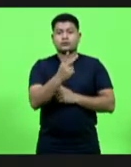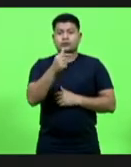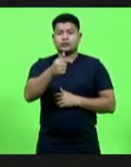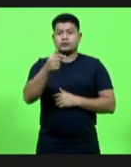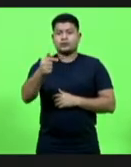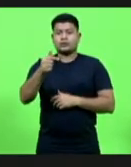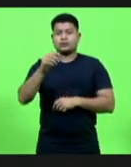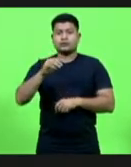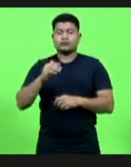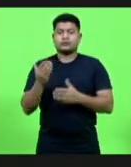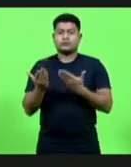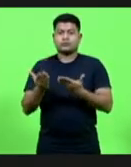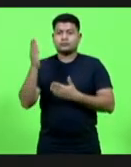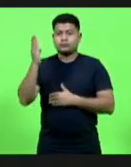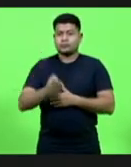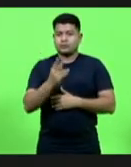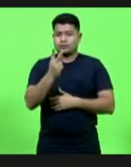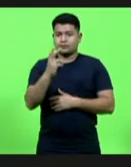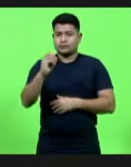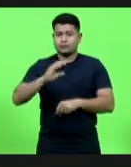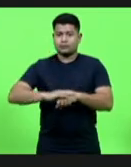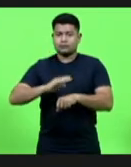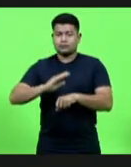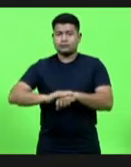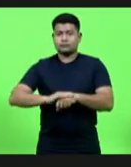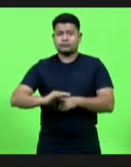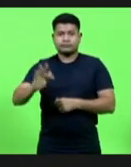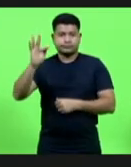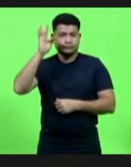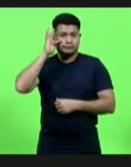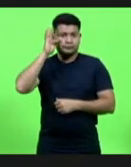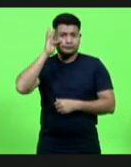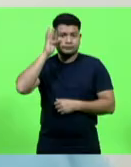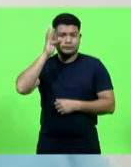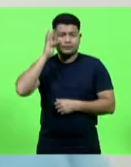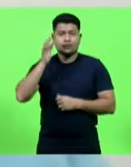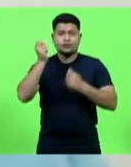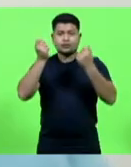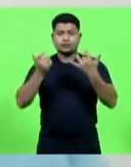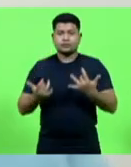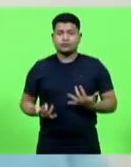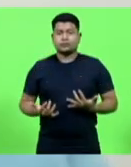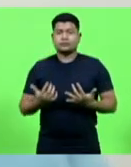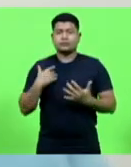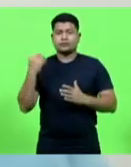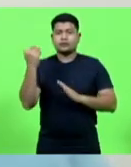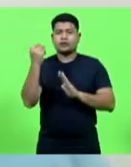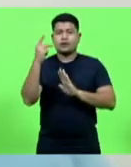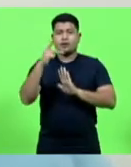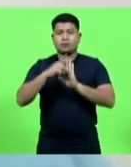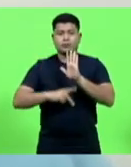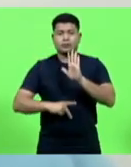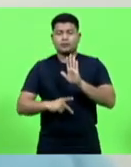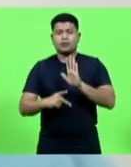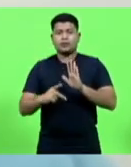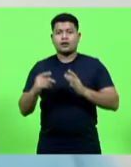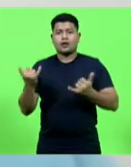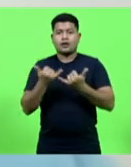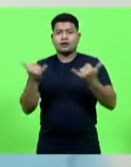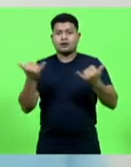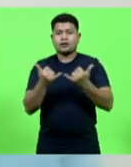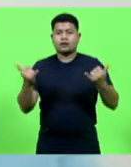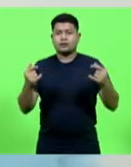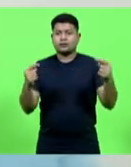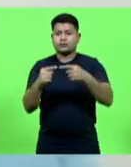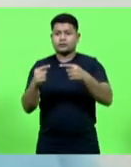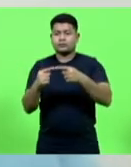de 2020, de autoria do deputado Fernando Krelin, que dispõe sobre o programa Energia e Saúde e